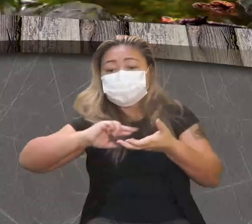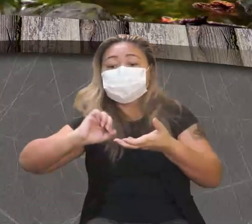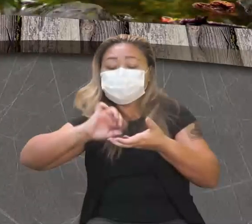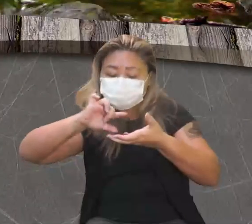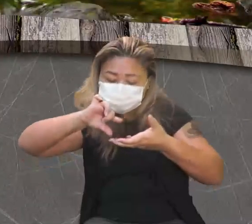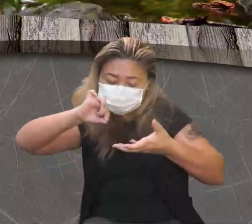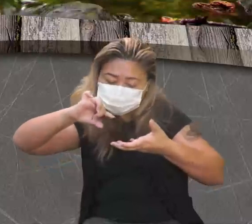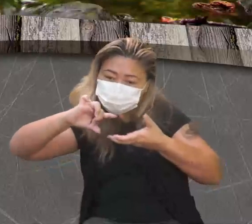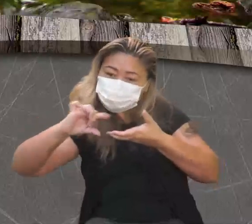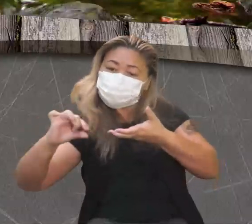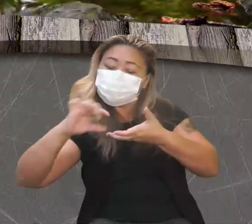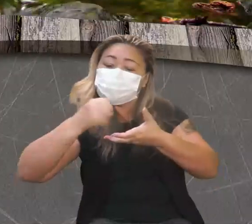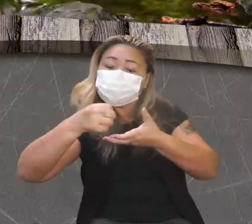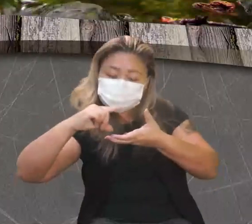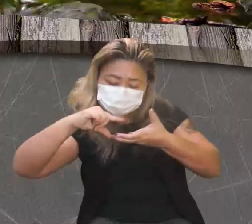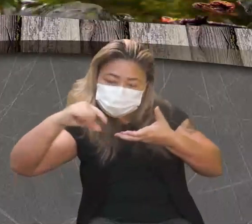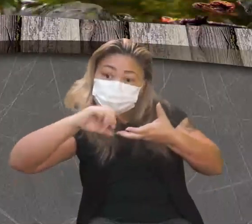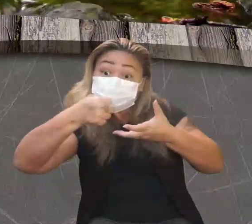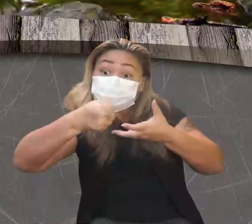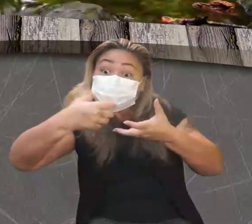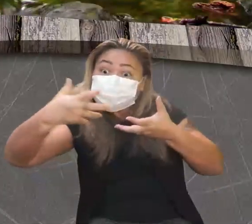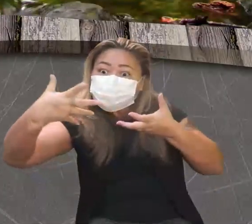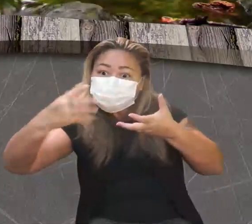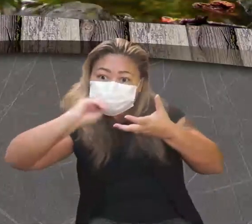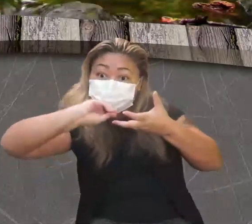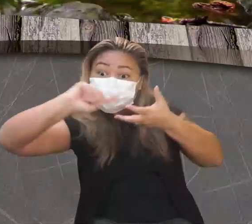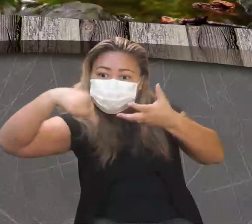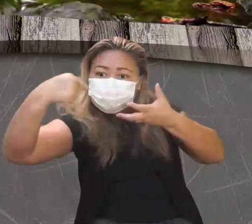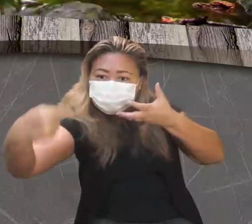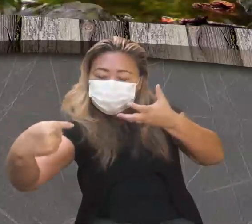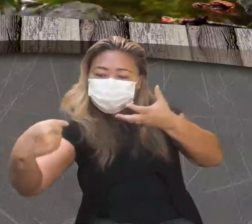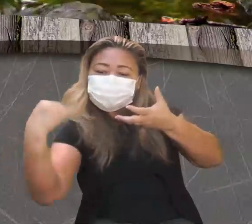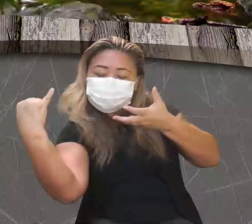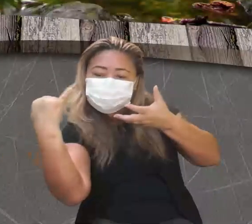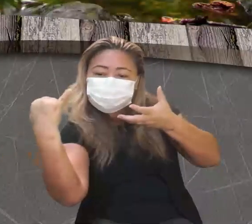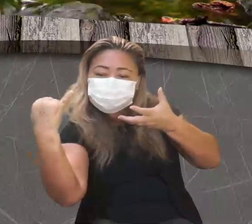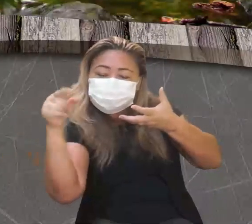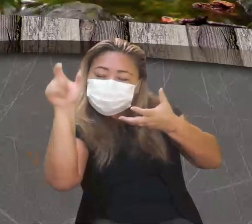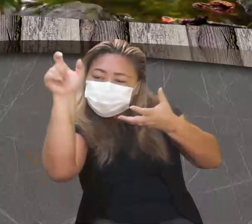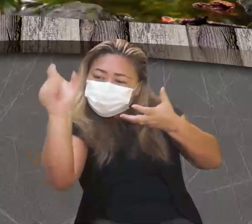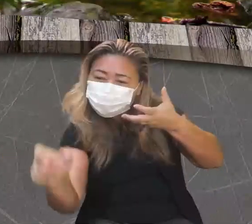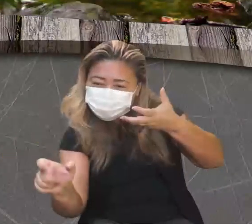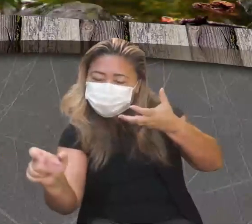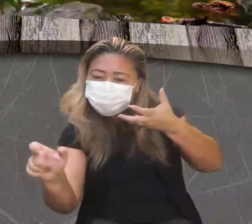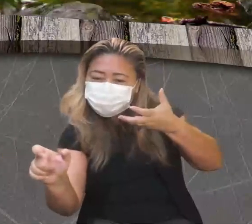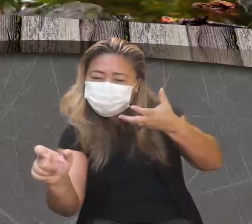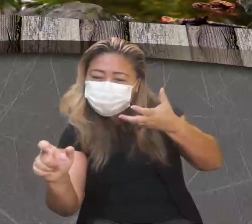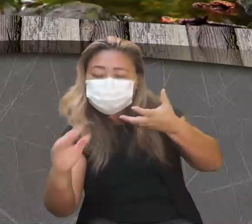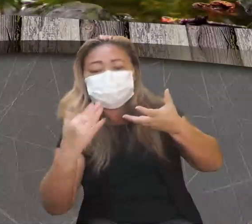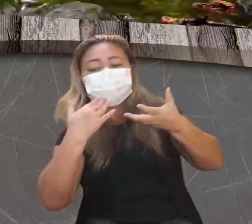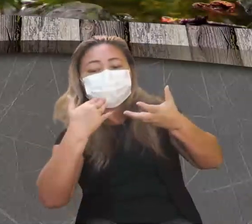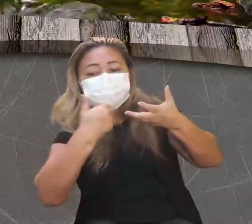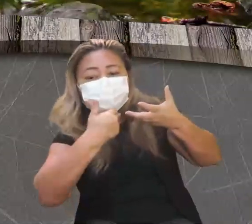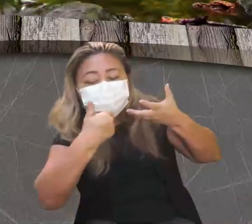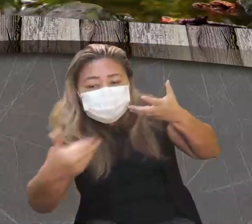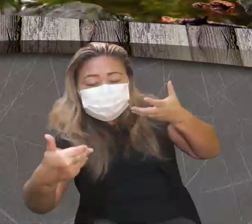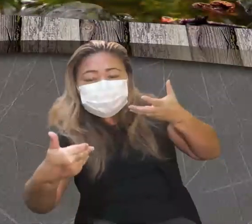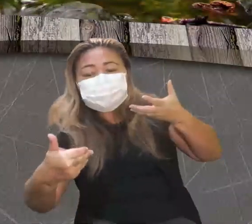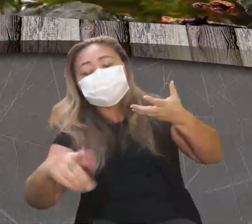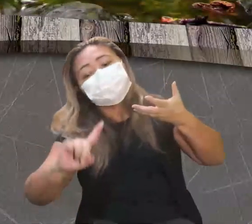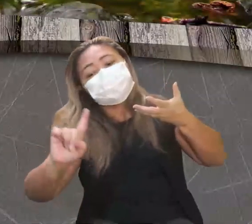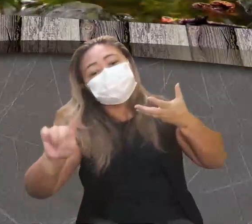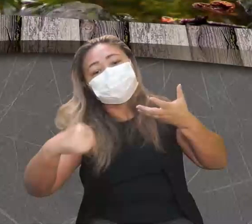vai selecionar as características que são importantes para aquela pessoa que está pedindo, né? Ou